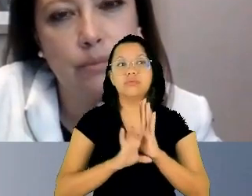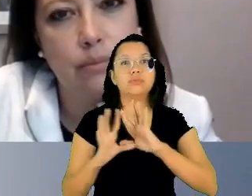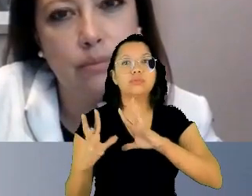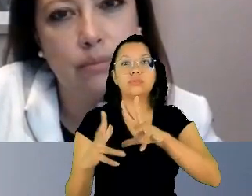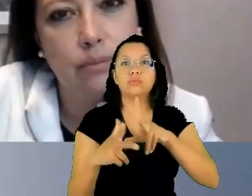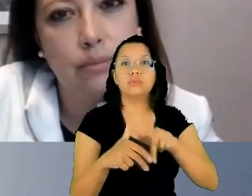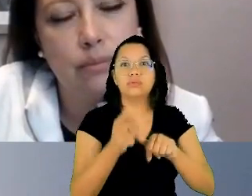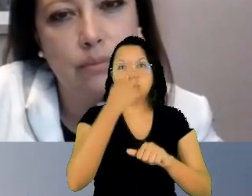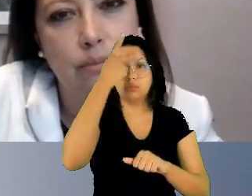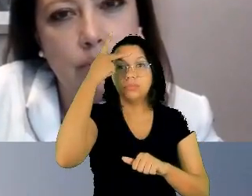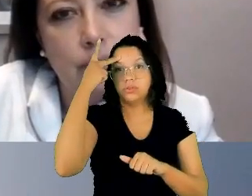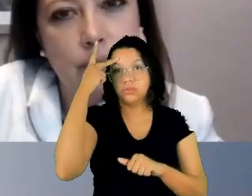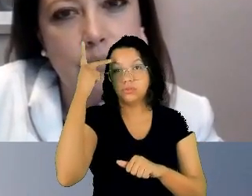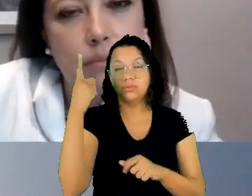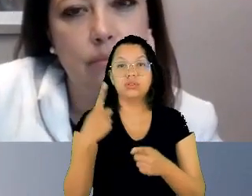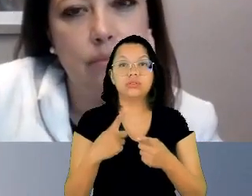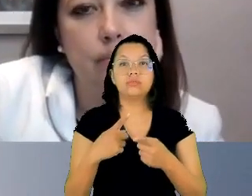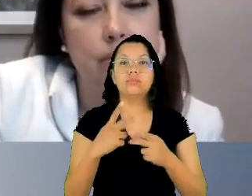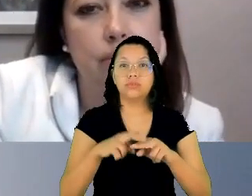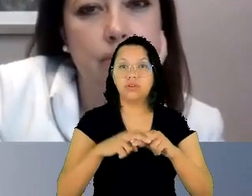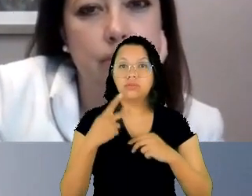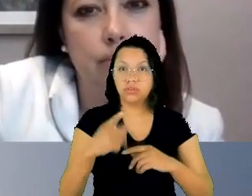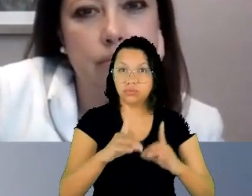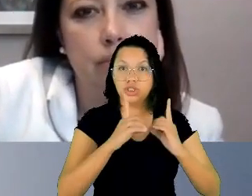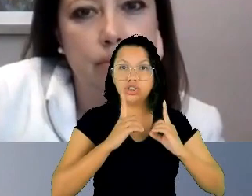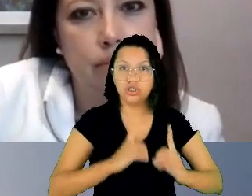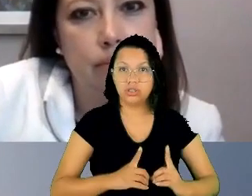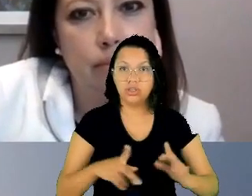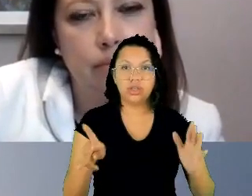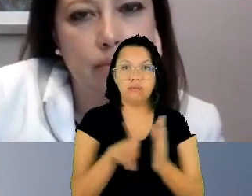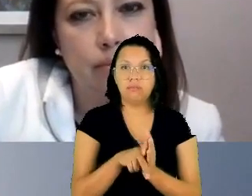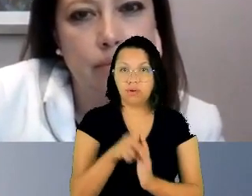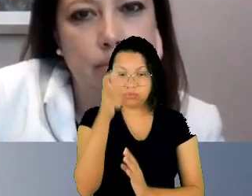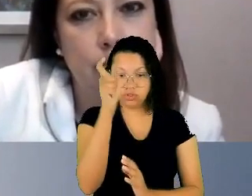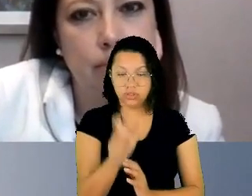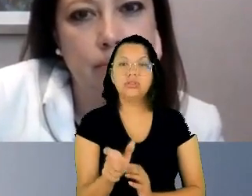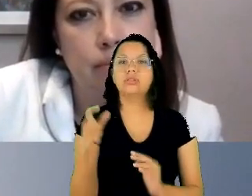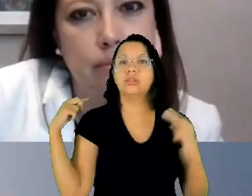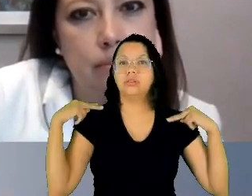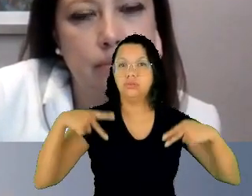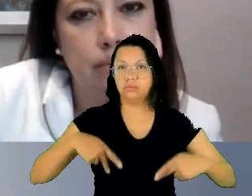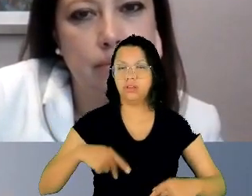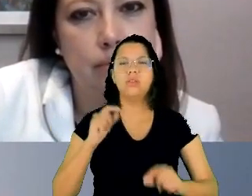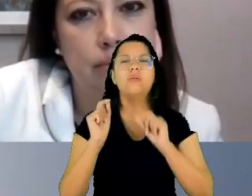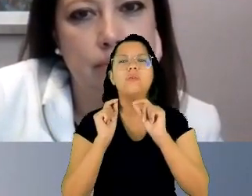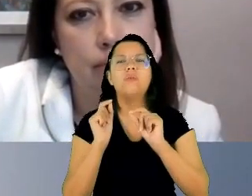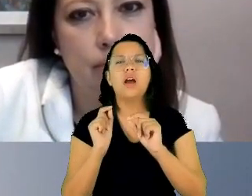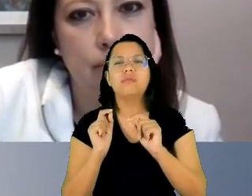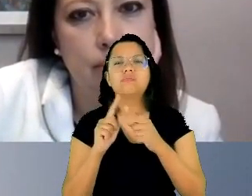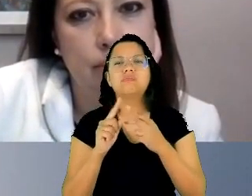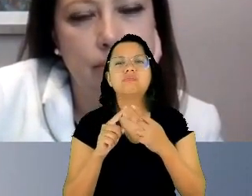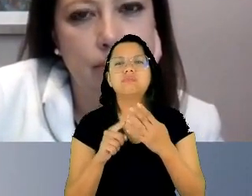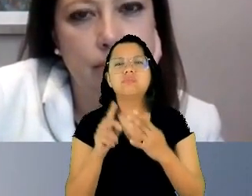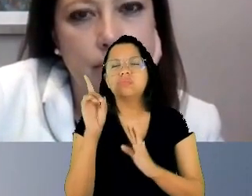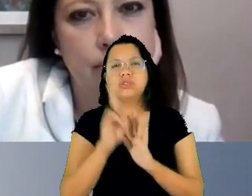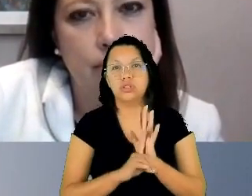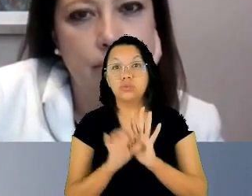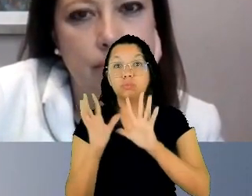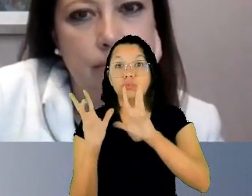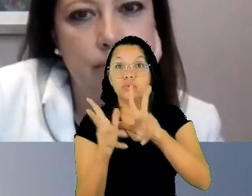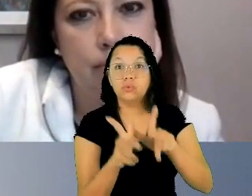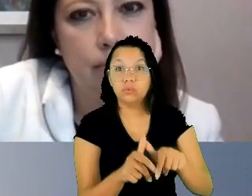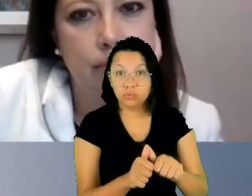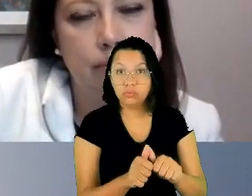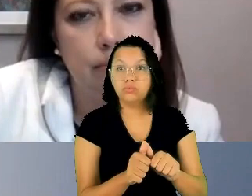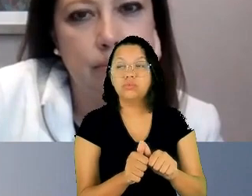como valor intrínseco à condição humana. Quais direitos, todos os direitos, na sua concepção holística e integral, direitos